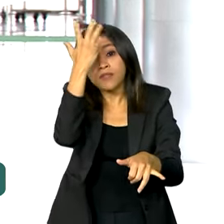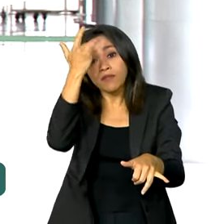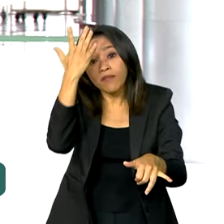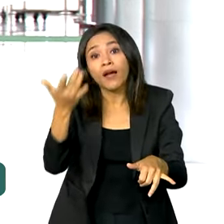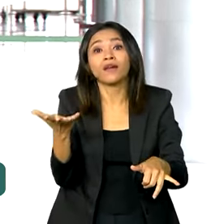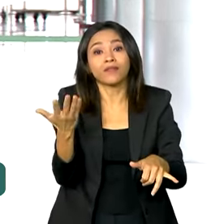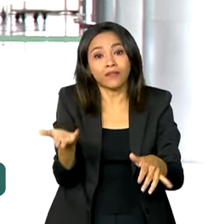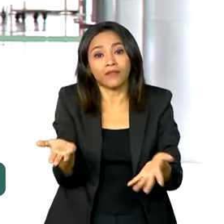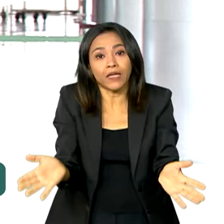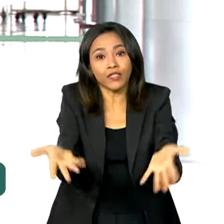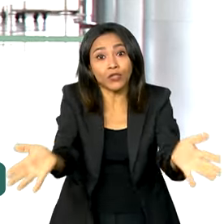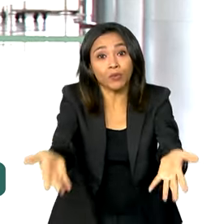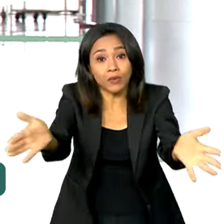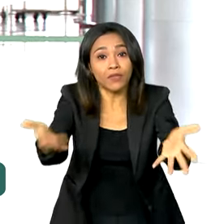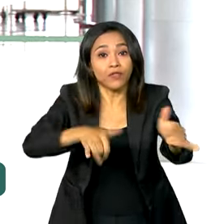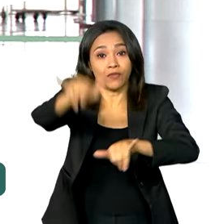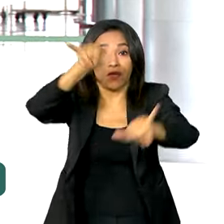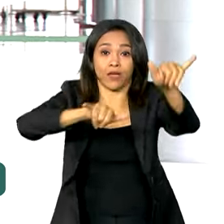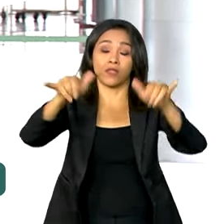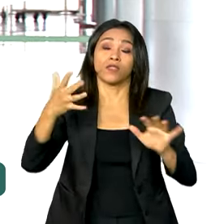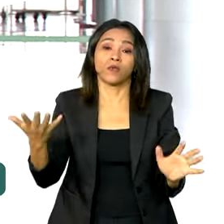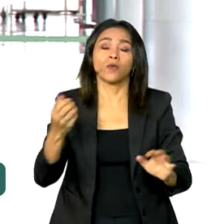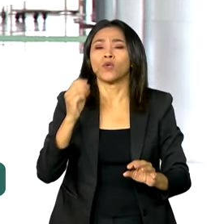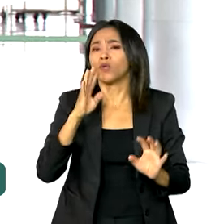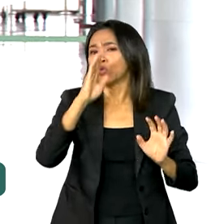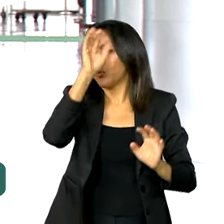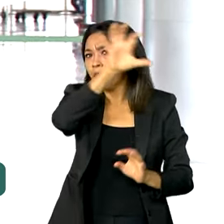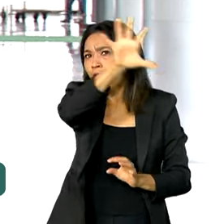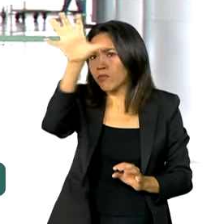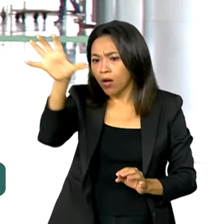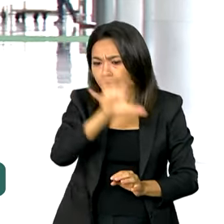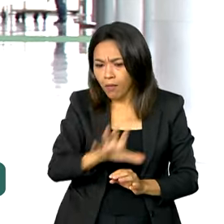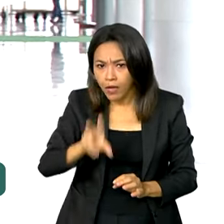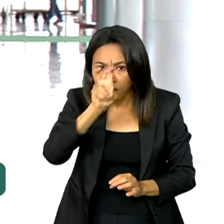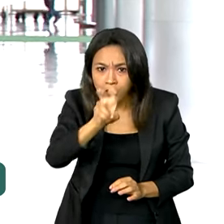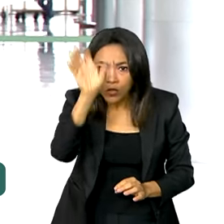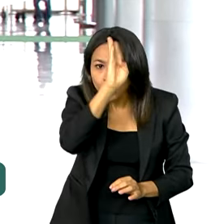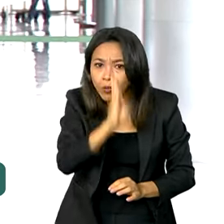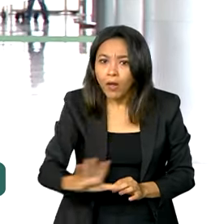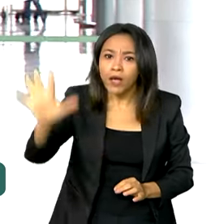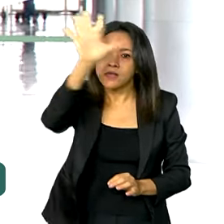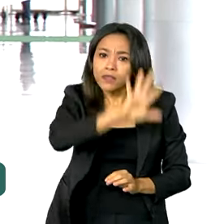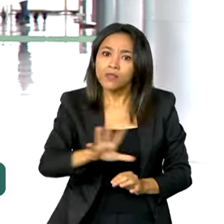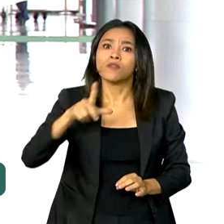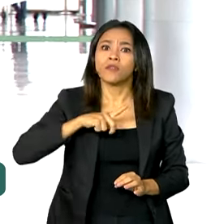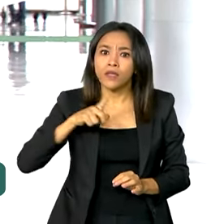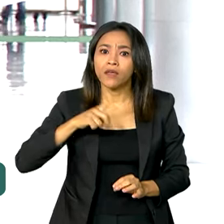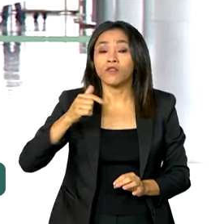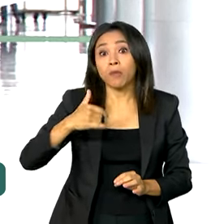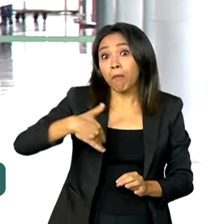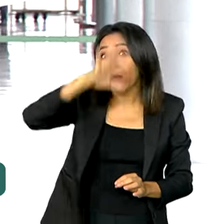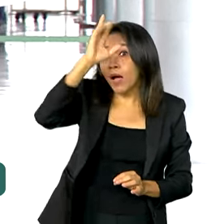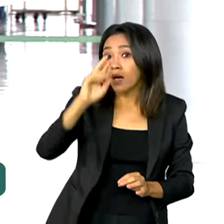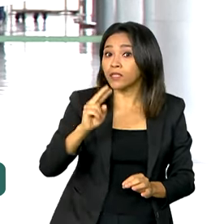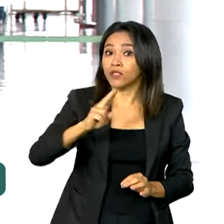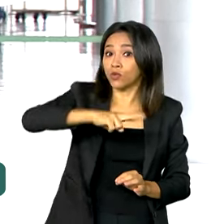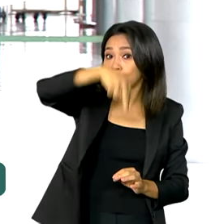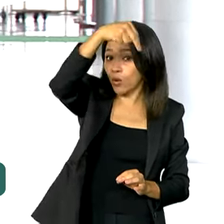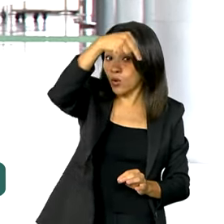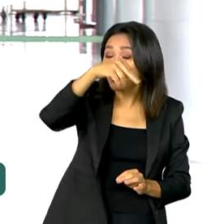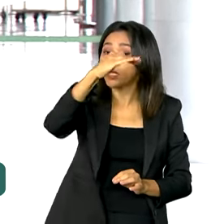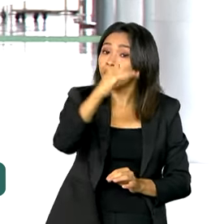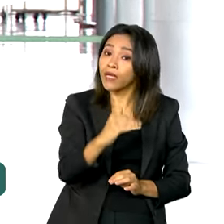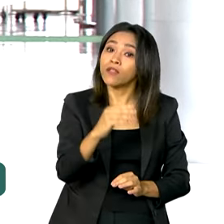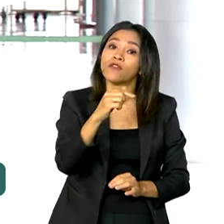E olha, Karine, todas as regiões brasileiras registraram queda nos preços, com destaque para o norte, com queda de 22